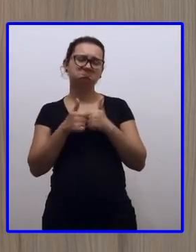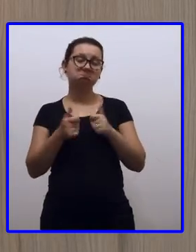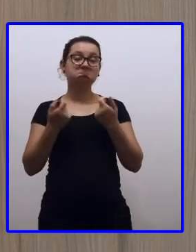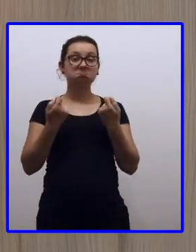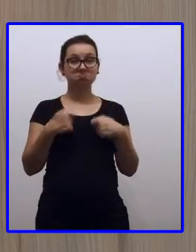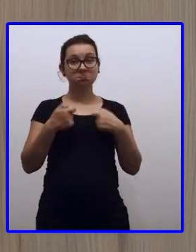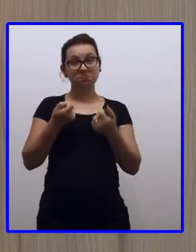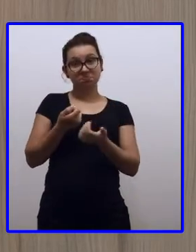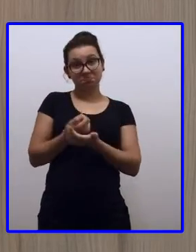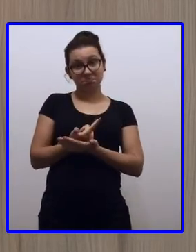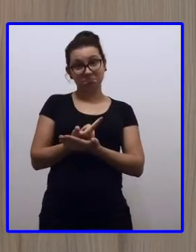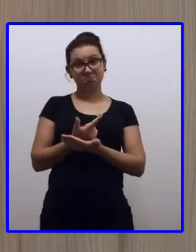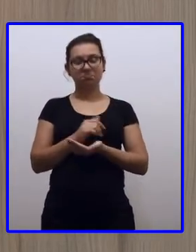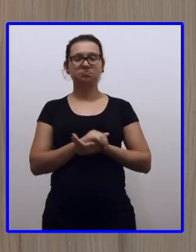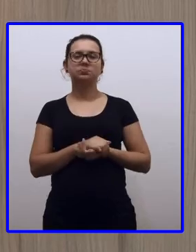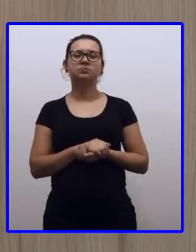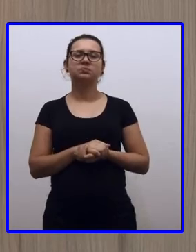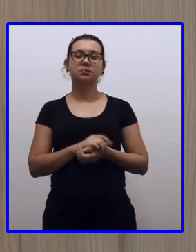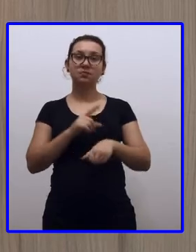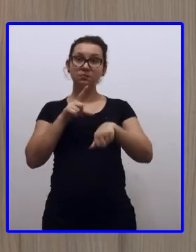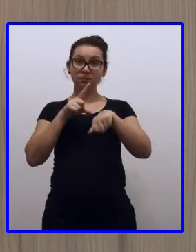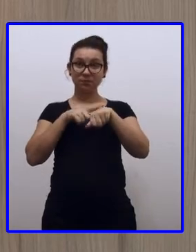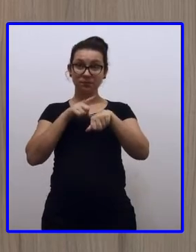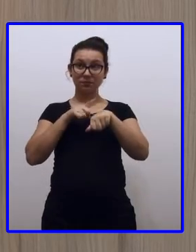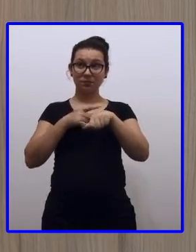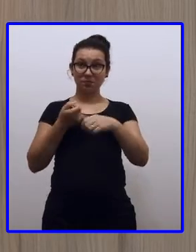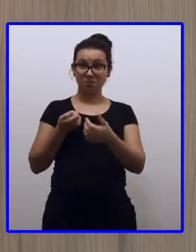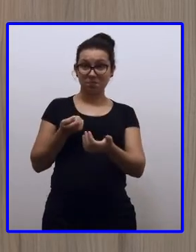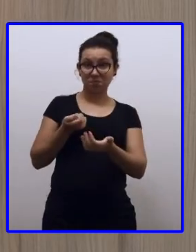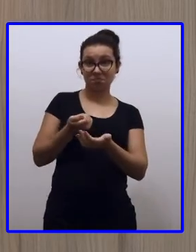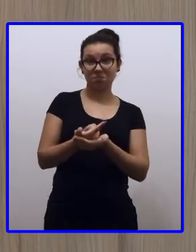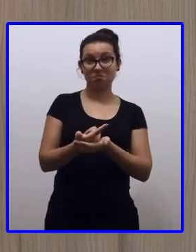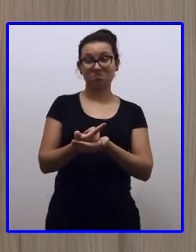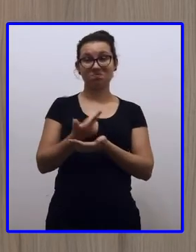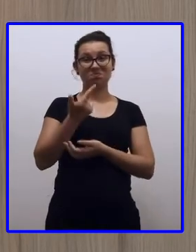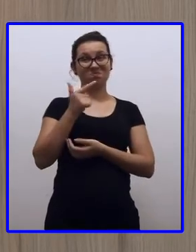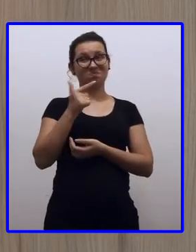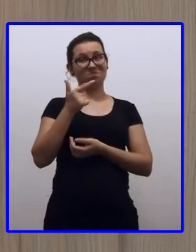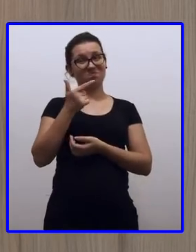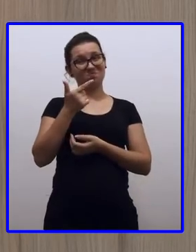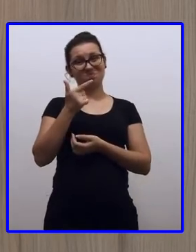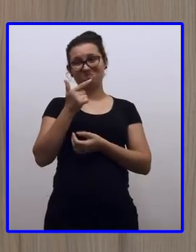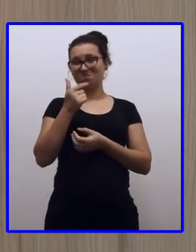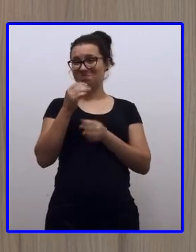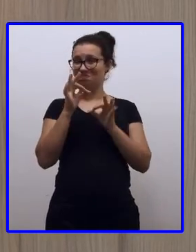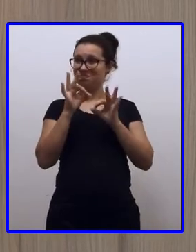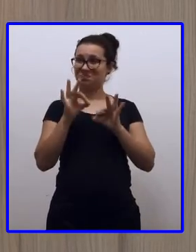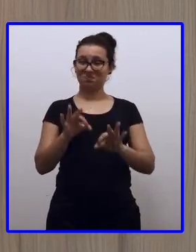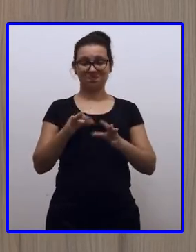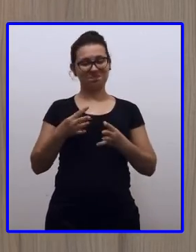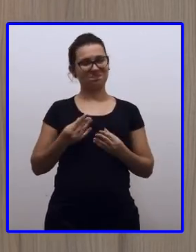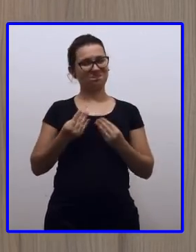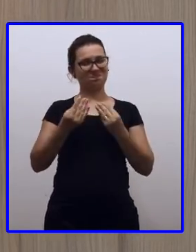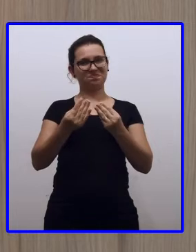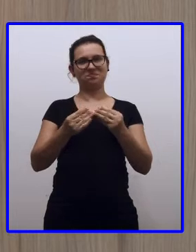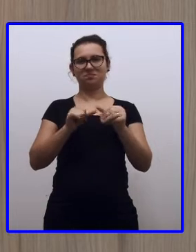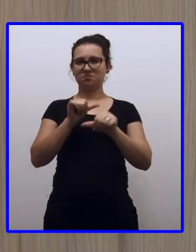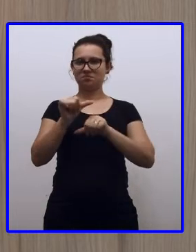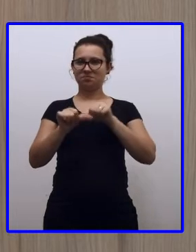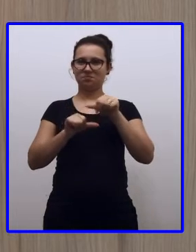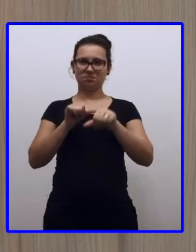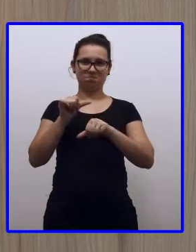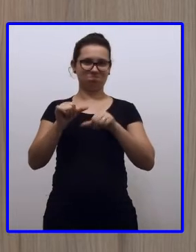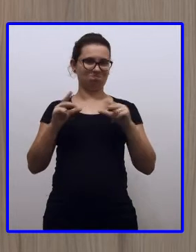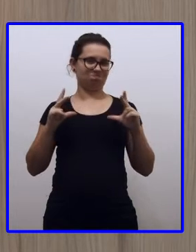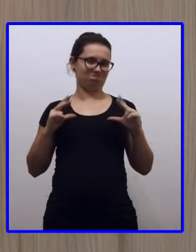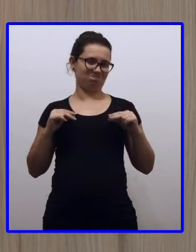precisam pagar. Na hora de pagar, eles não deram direitinho, trocadinho, para o motorista.